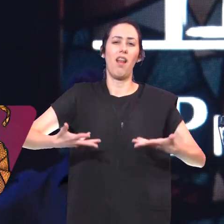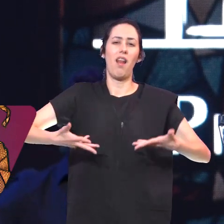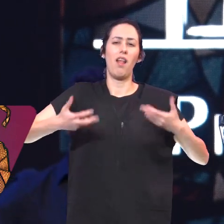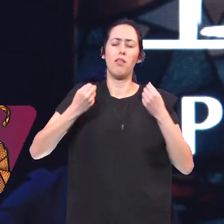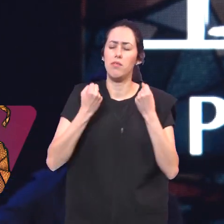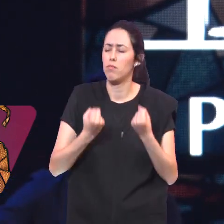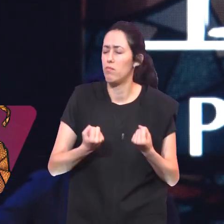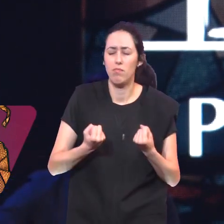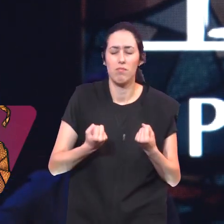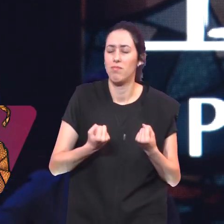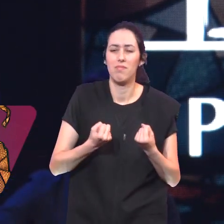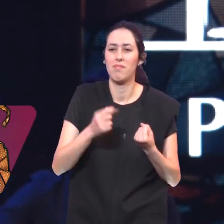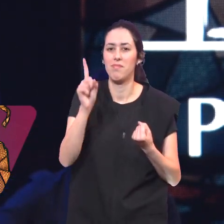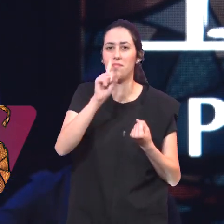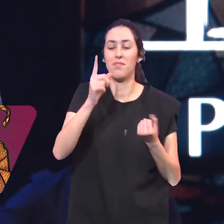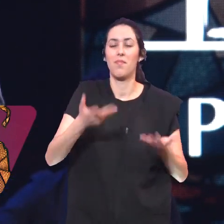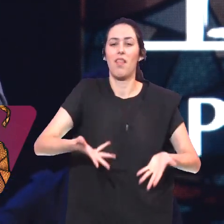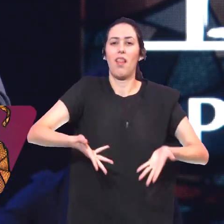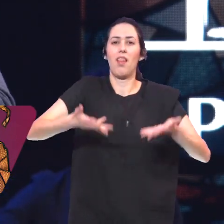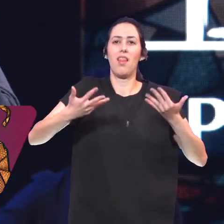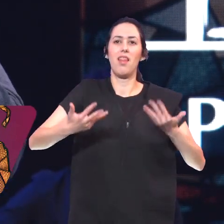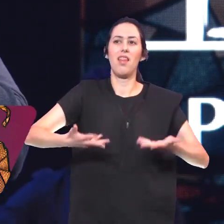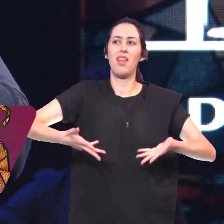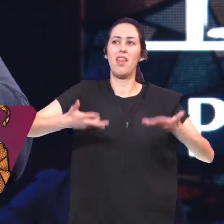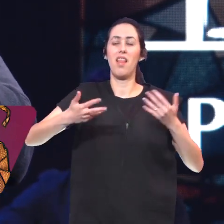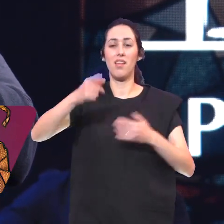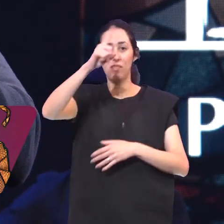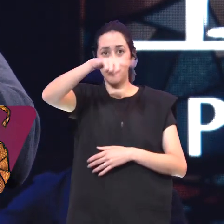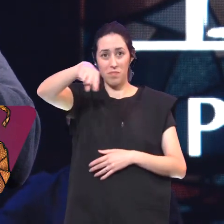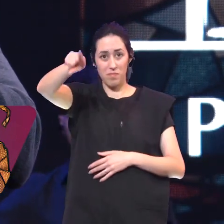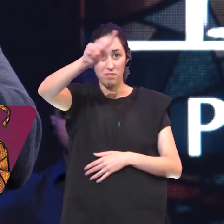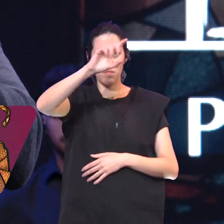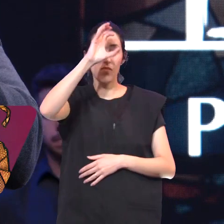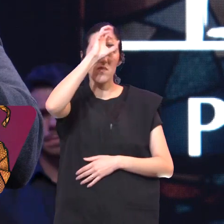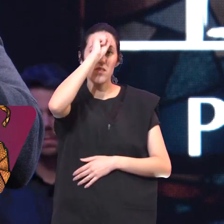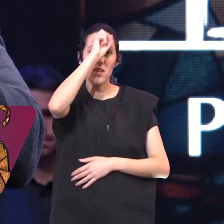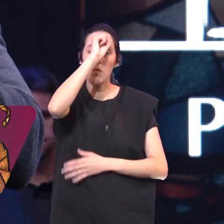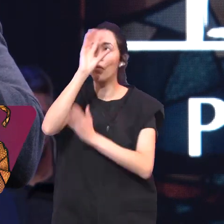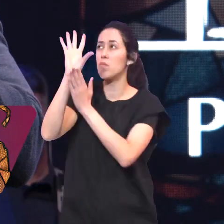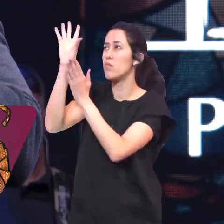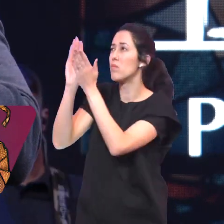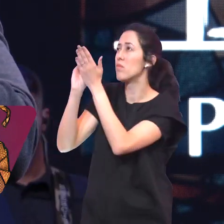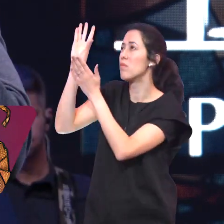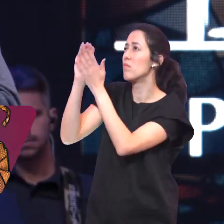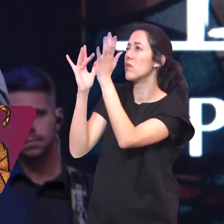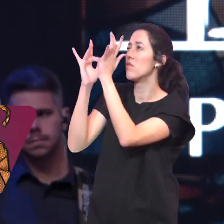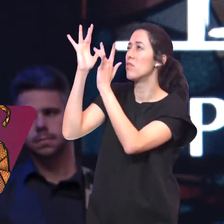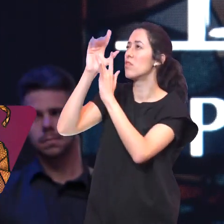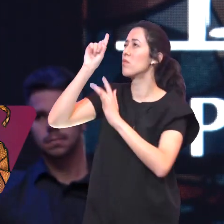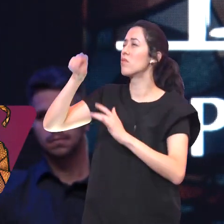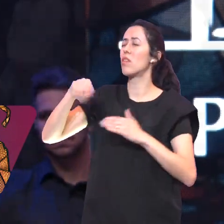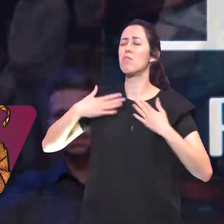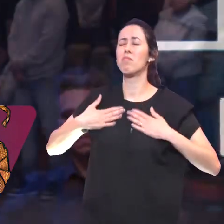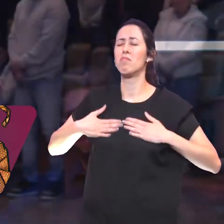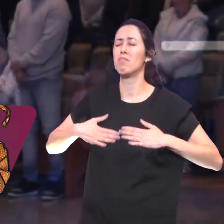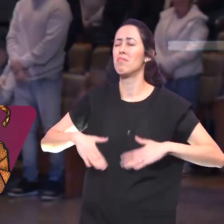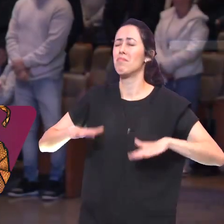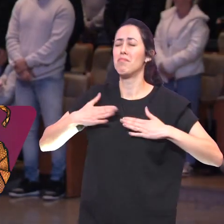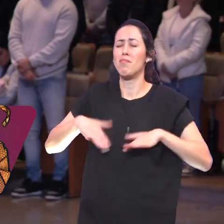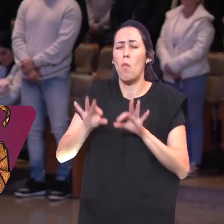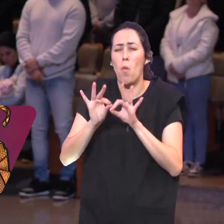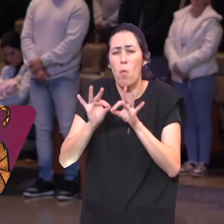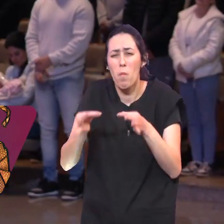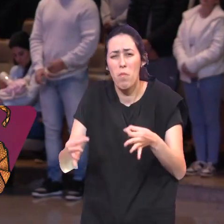Que é leve E aprendam De mim Que sou manso E humilde De coração Eu quero encerrar